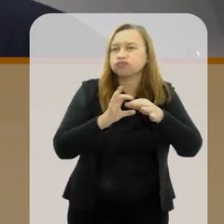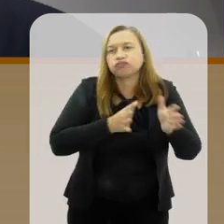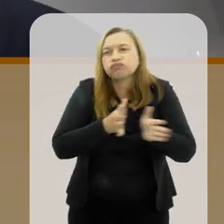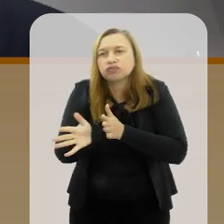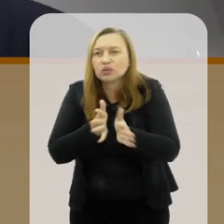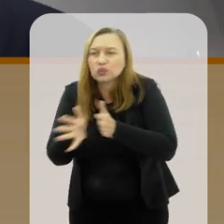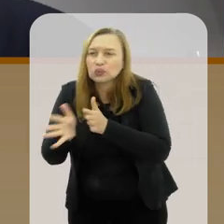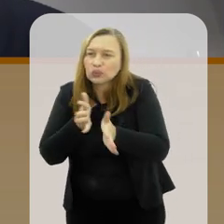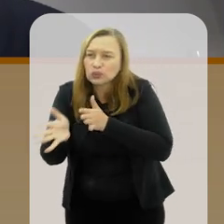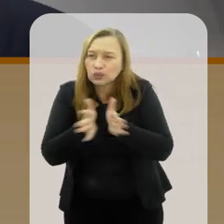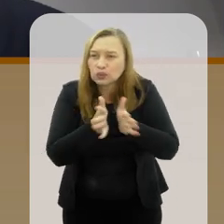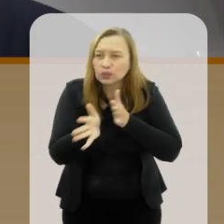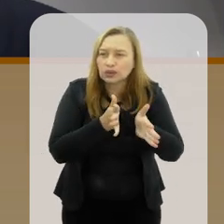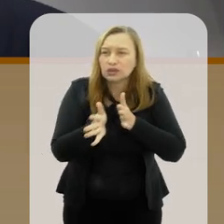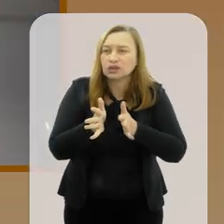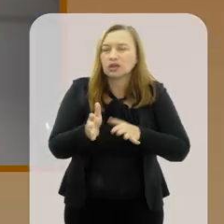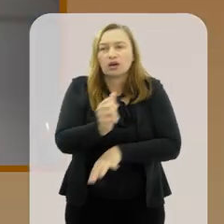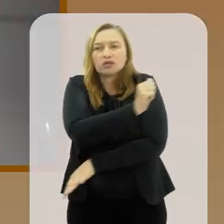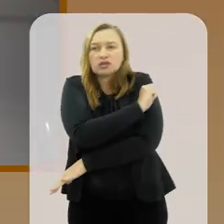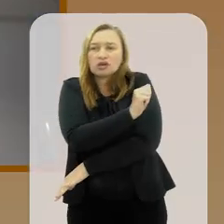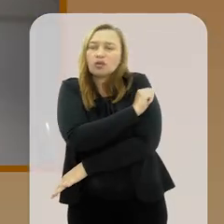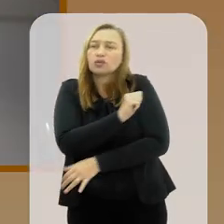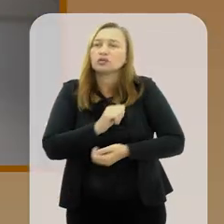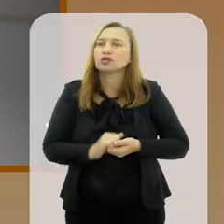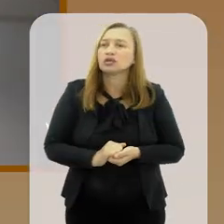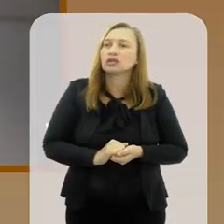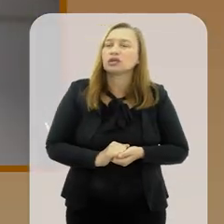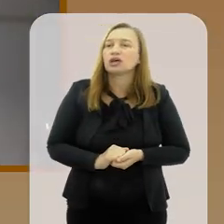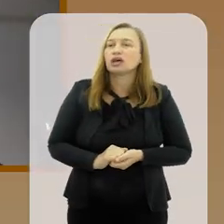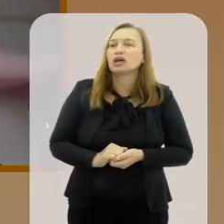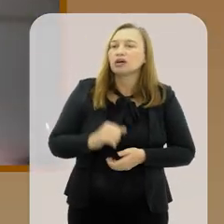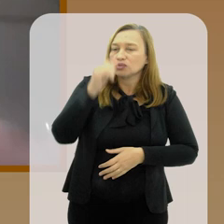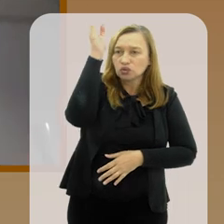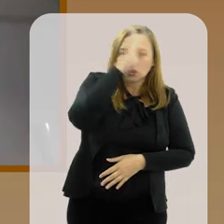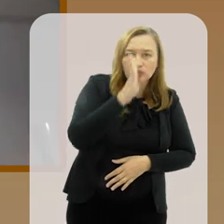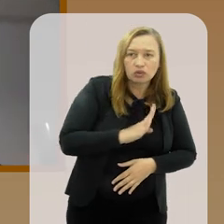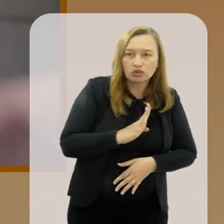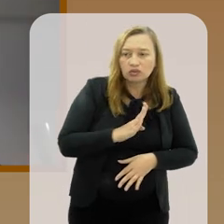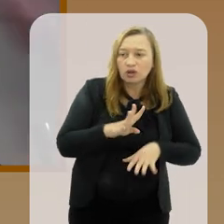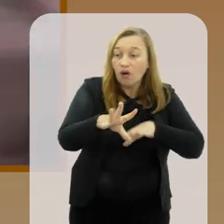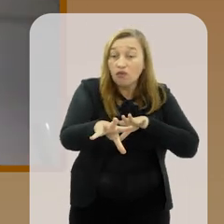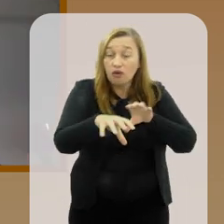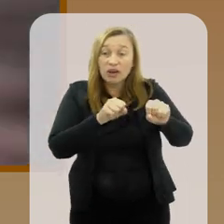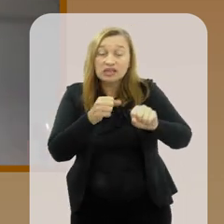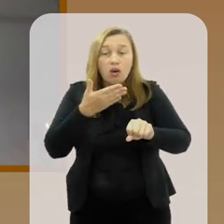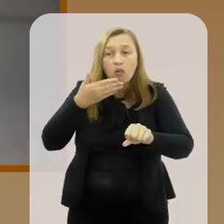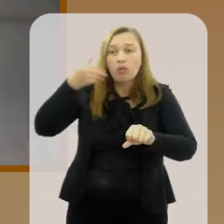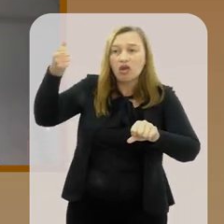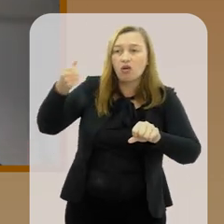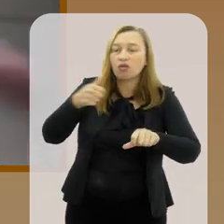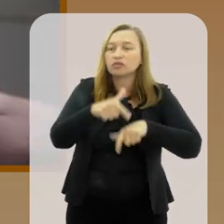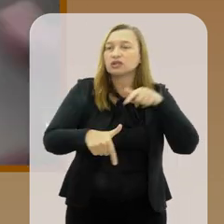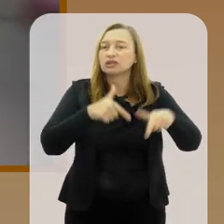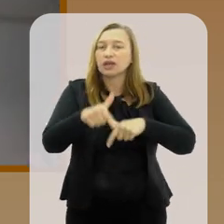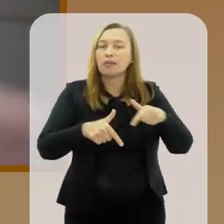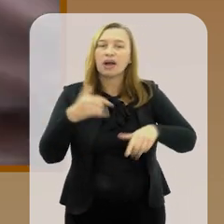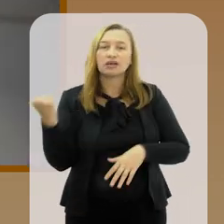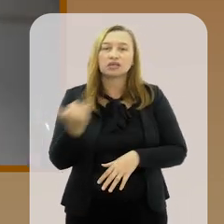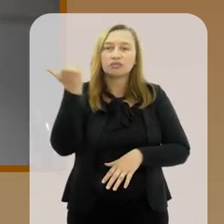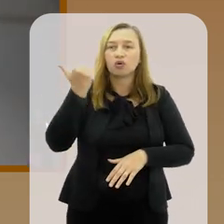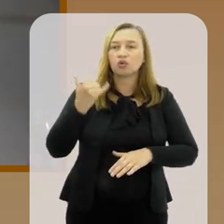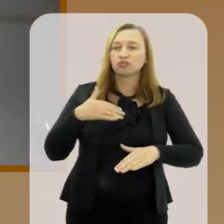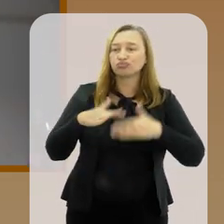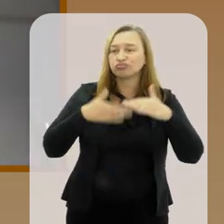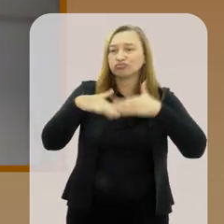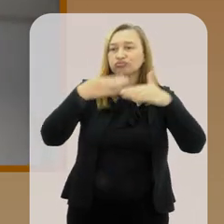a essas pessoas e, através disso, você recuperar pessoas do Brasil inteiro para dar uma formação melhor e essas pessoas vão fazer trabalhos